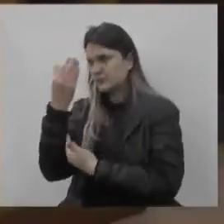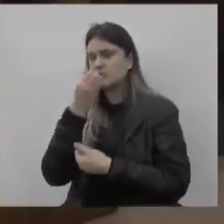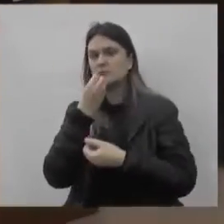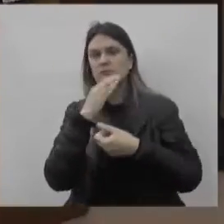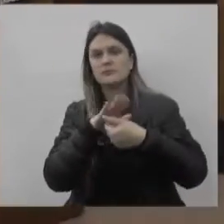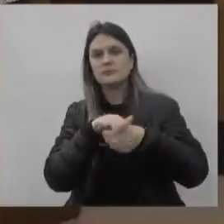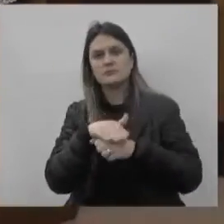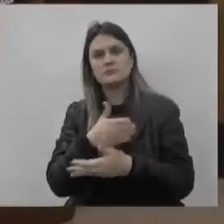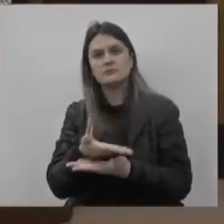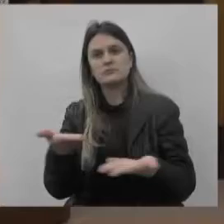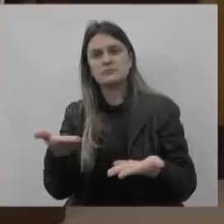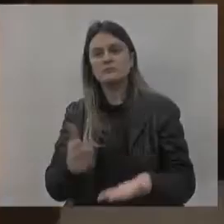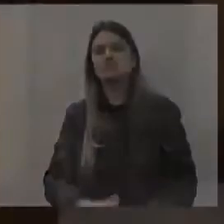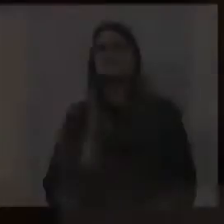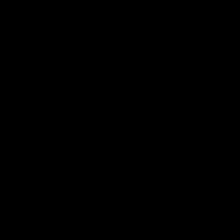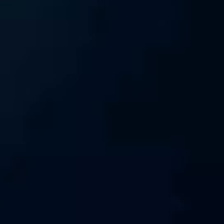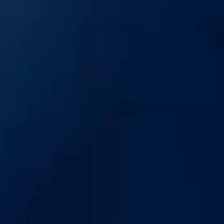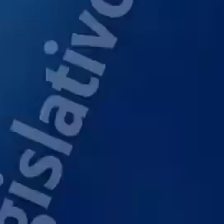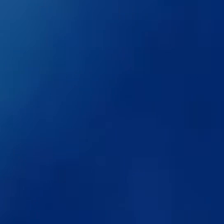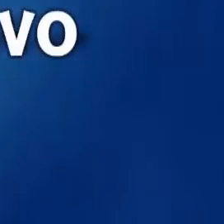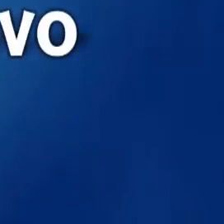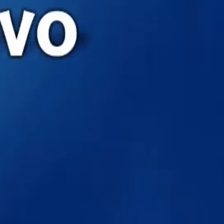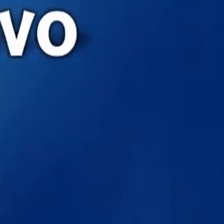isso, muito obrigado e uma boa noite a todos.